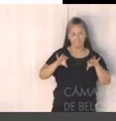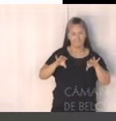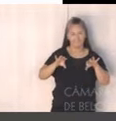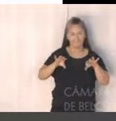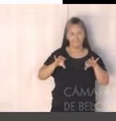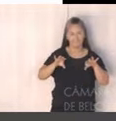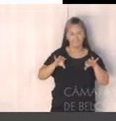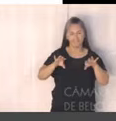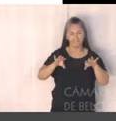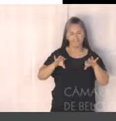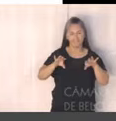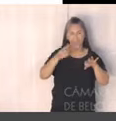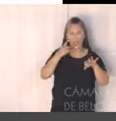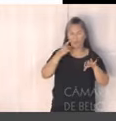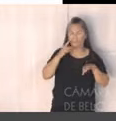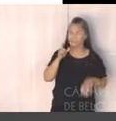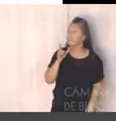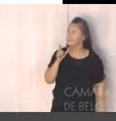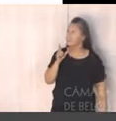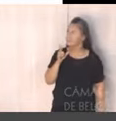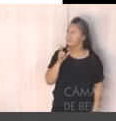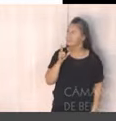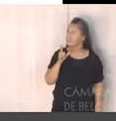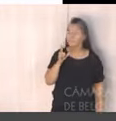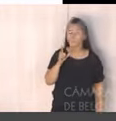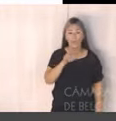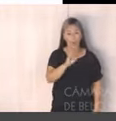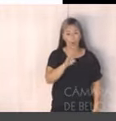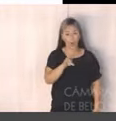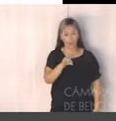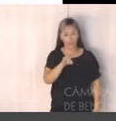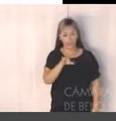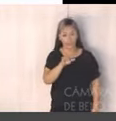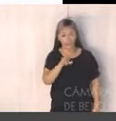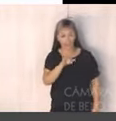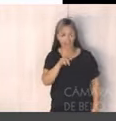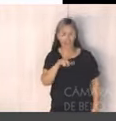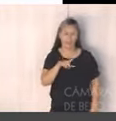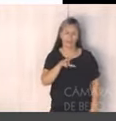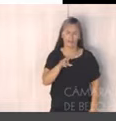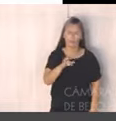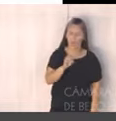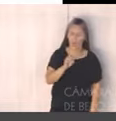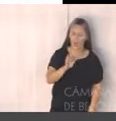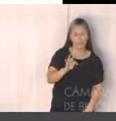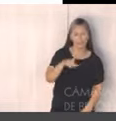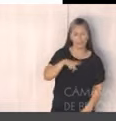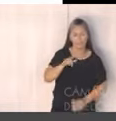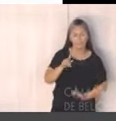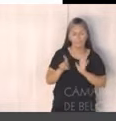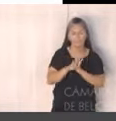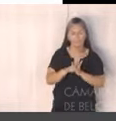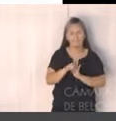recursos vinculados. Os recursos ordinários é o que costumamos chamar de ROT, recurso ordinário do tesouro, esse recurso